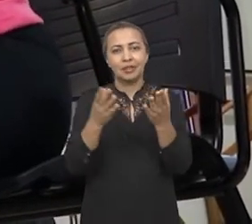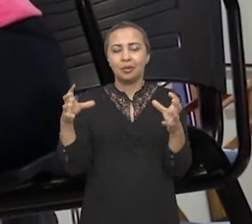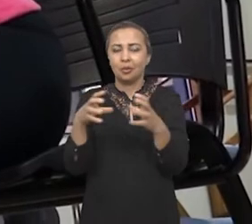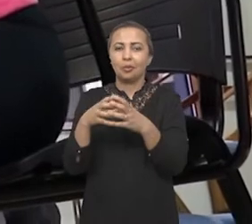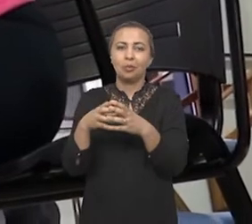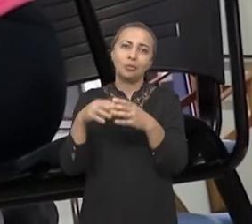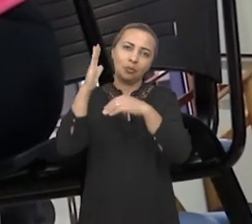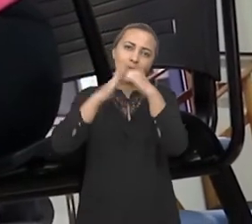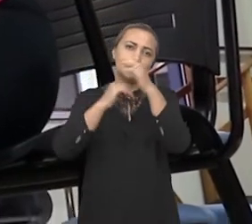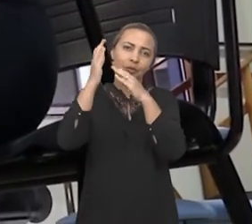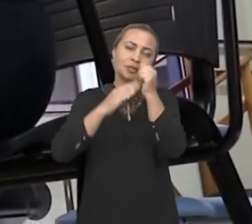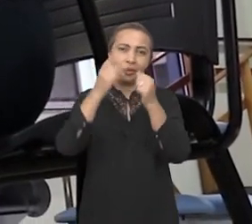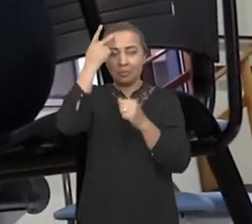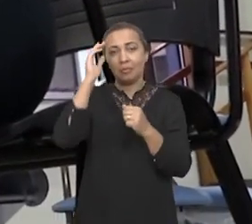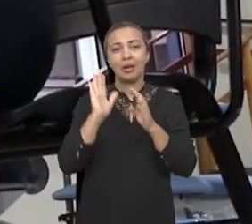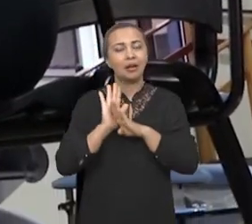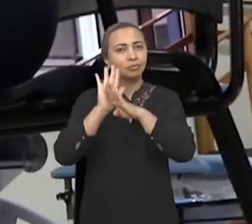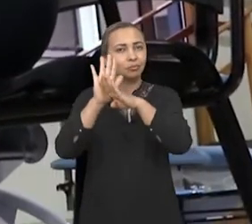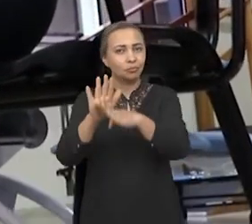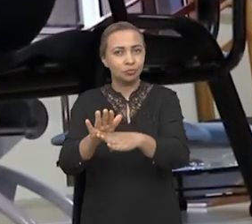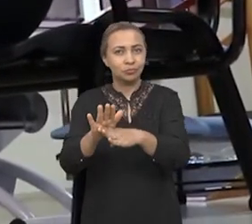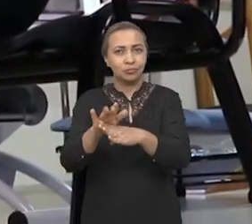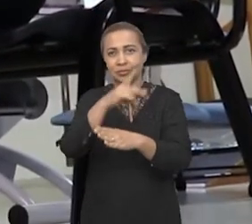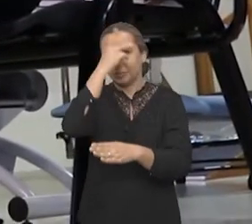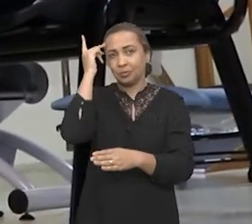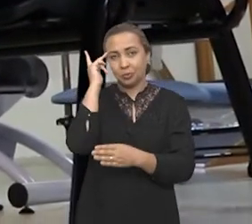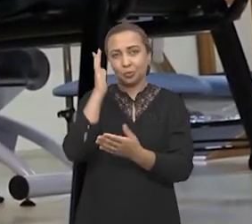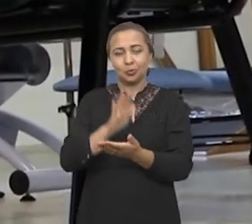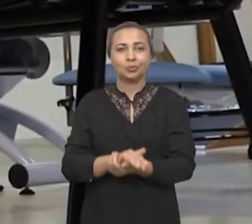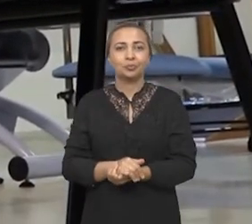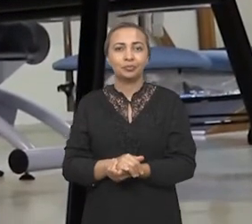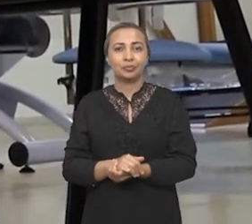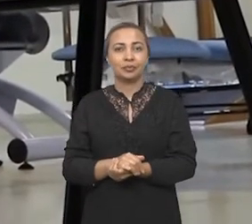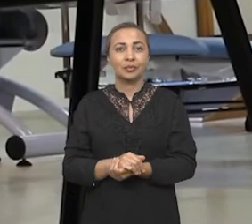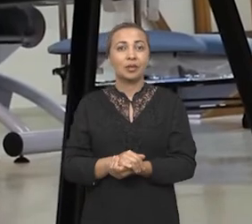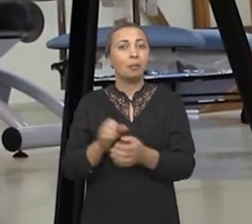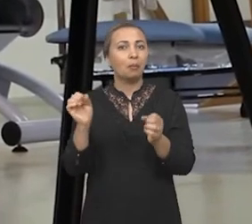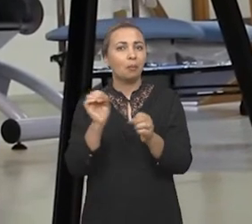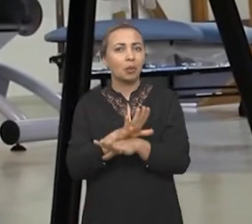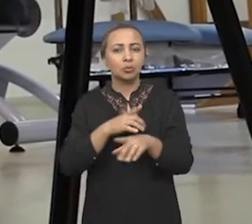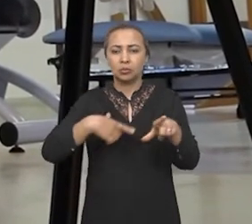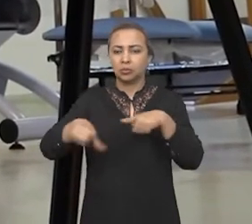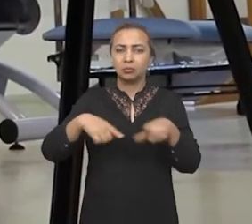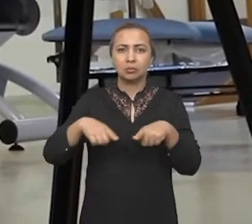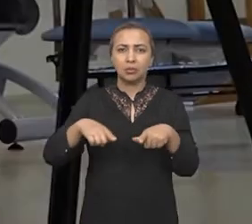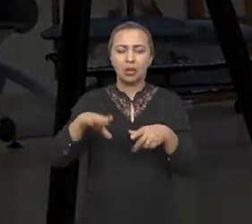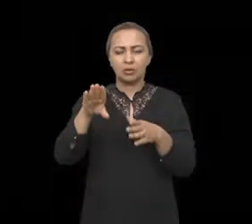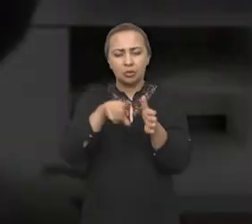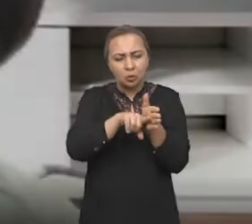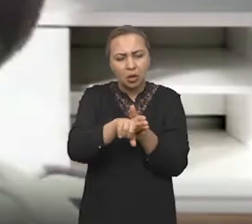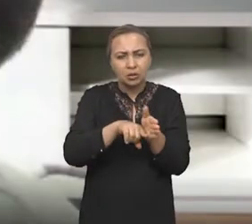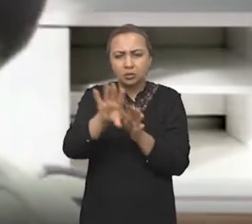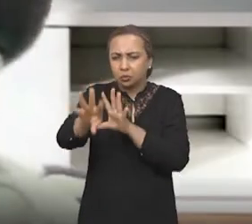profissional para recuperar o indivíduo. Feito esse trabalho, né, isso é um trabalho de levantamento,